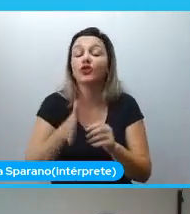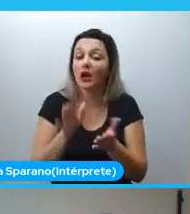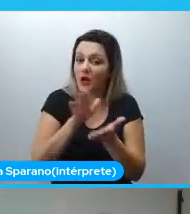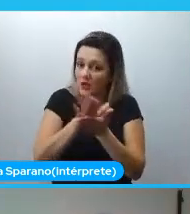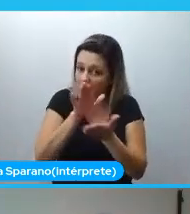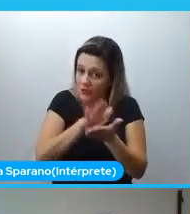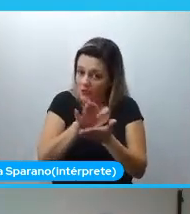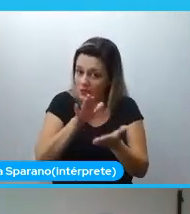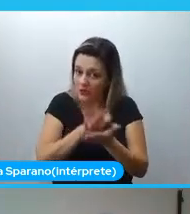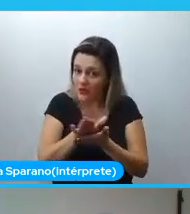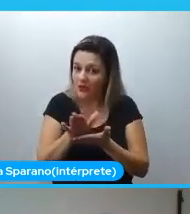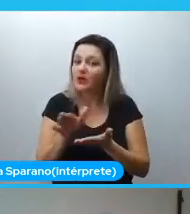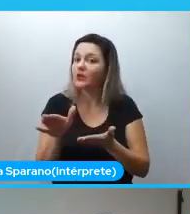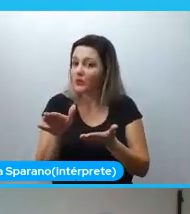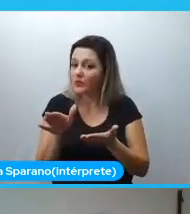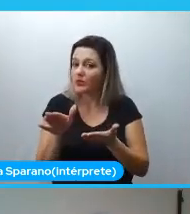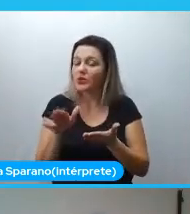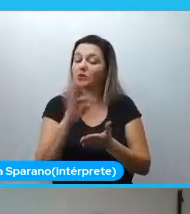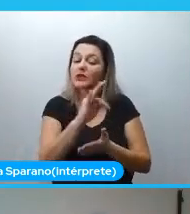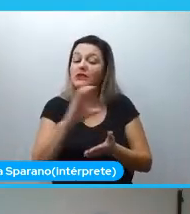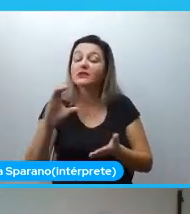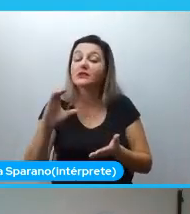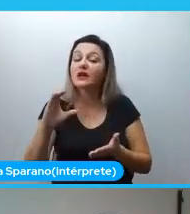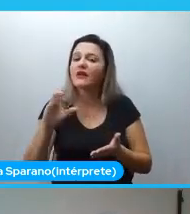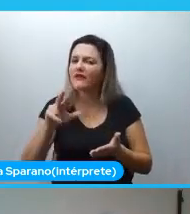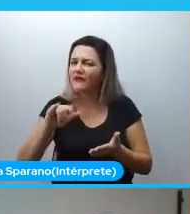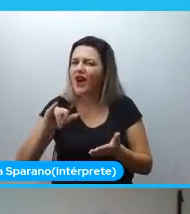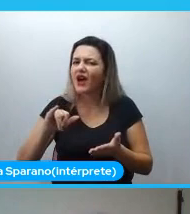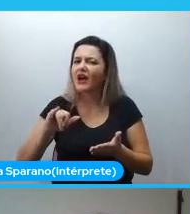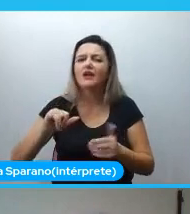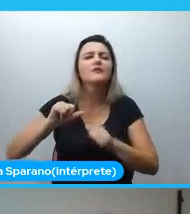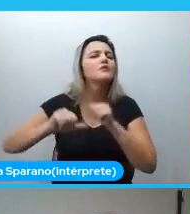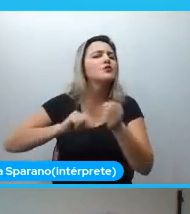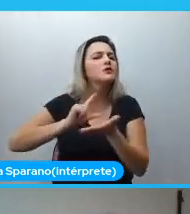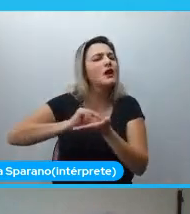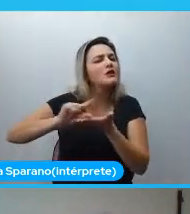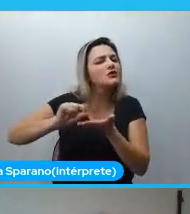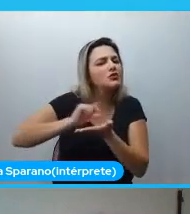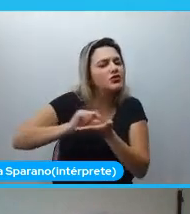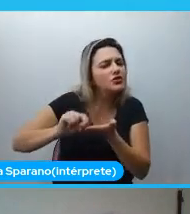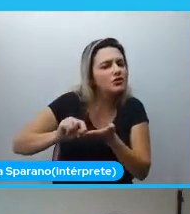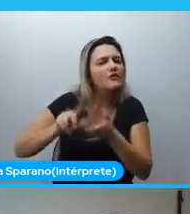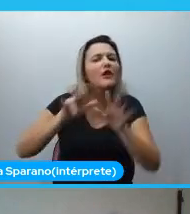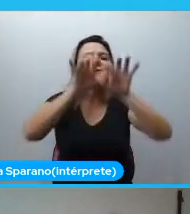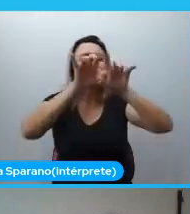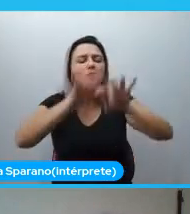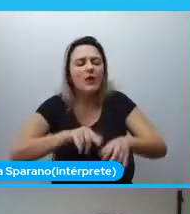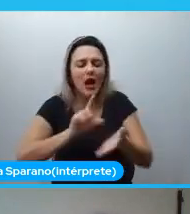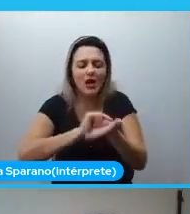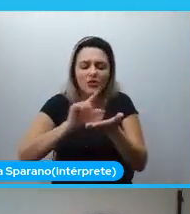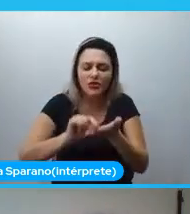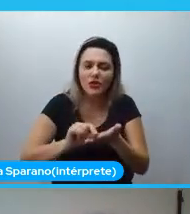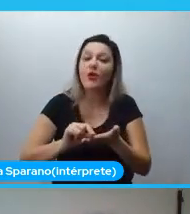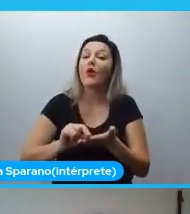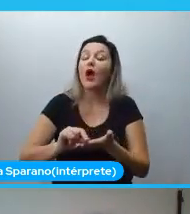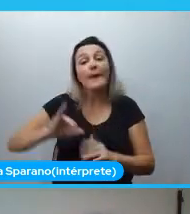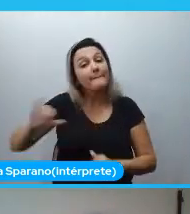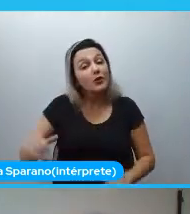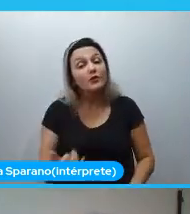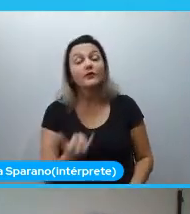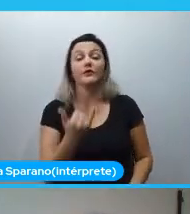esse TCC, vamos fazer um artigo, vamos publicar outro artigo em cima disso, a gente aproveita os dados. Então,